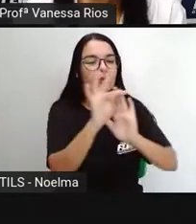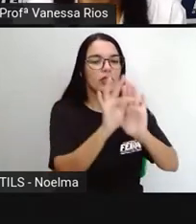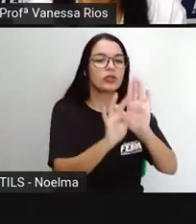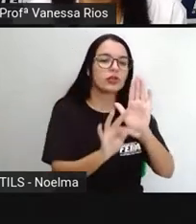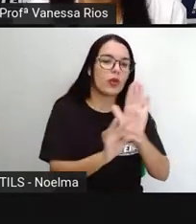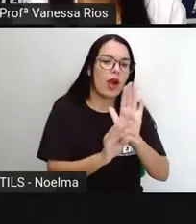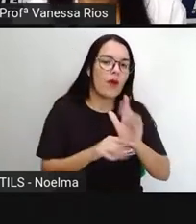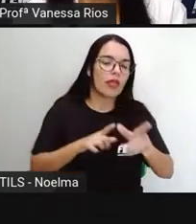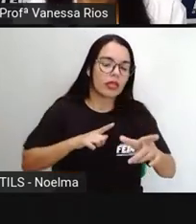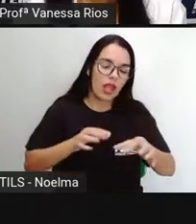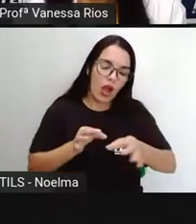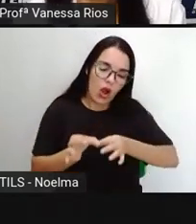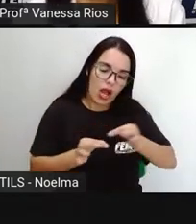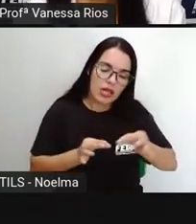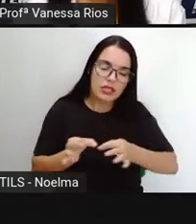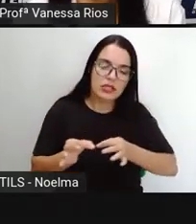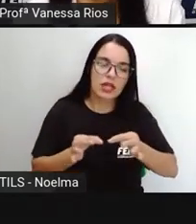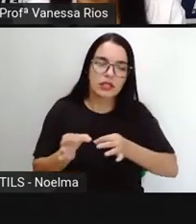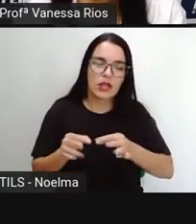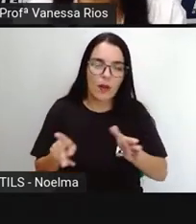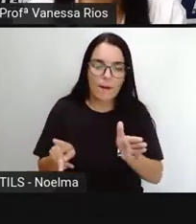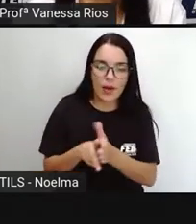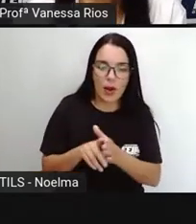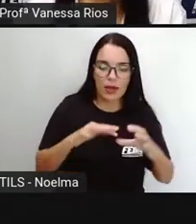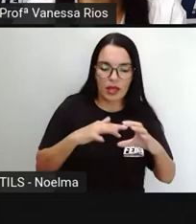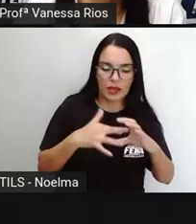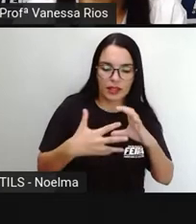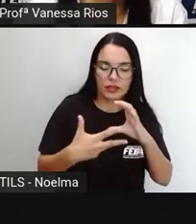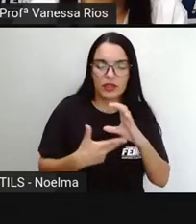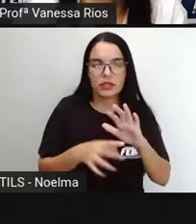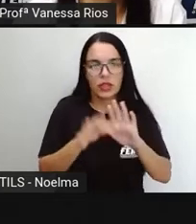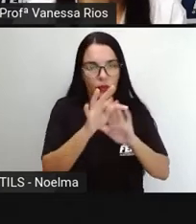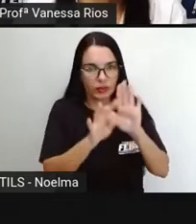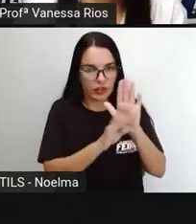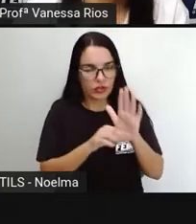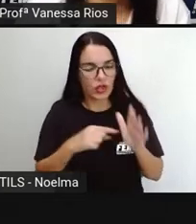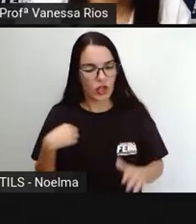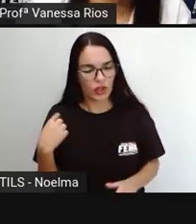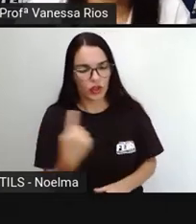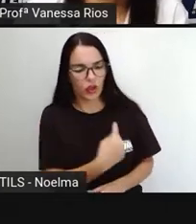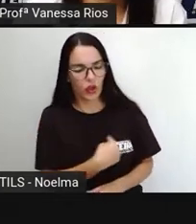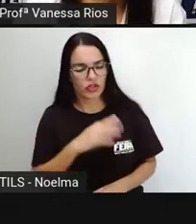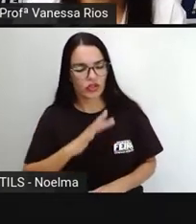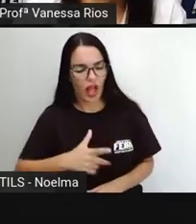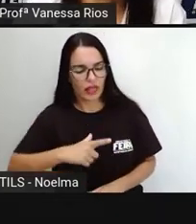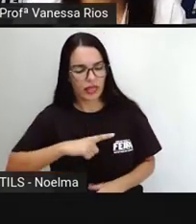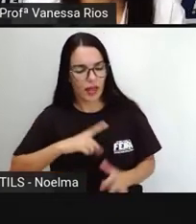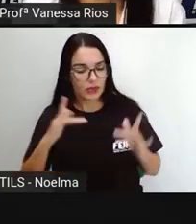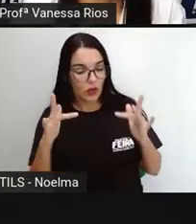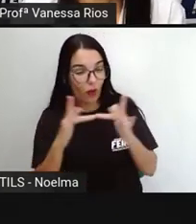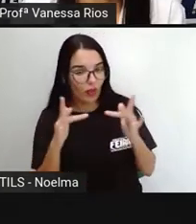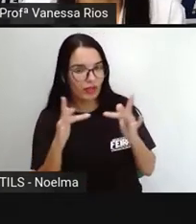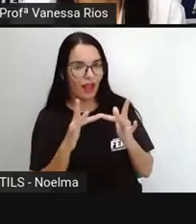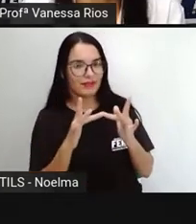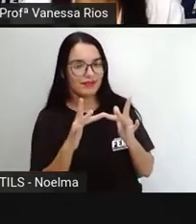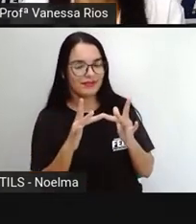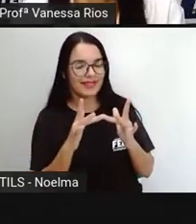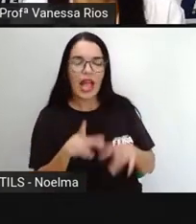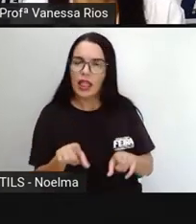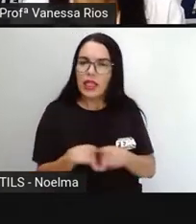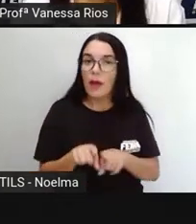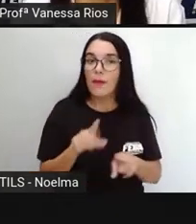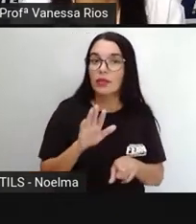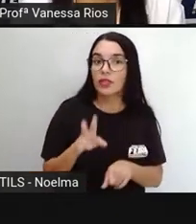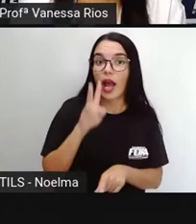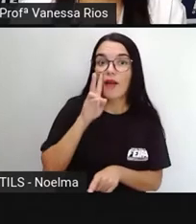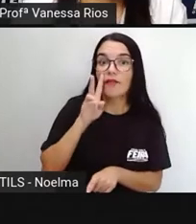formam, que caracterizam esses textos que nós temos contatos. E já percebemos também que cada gênero